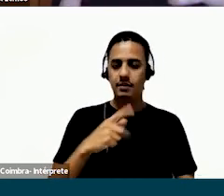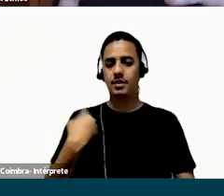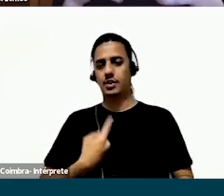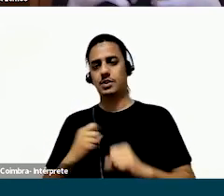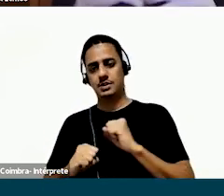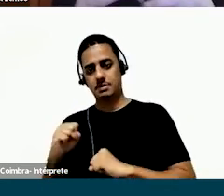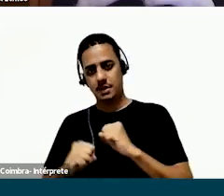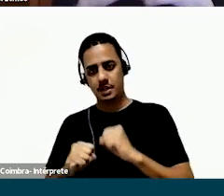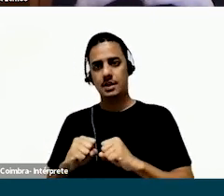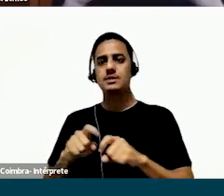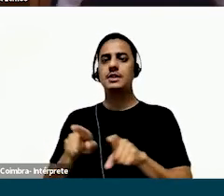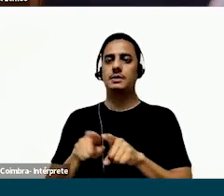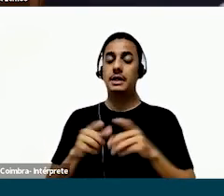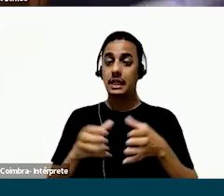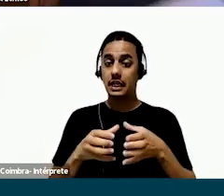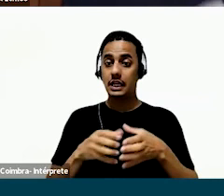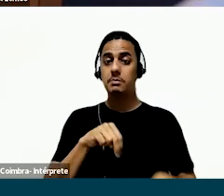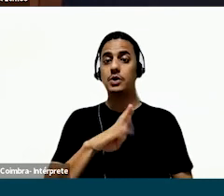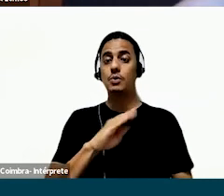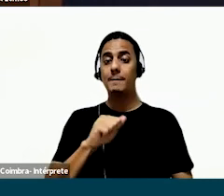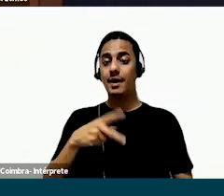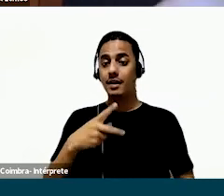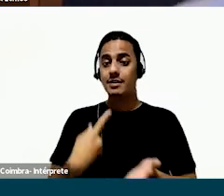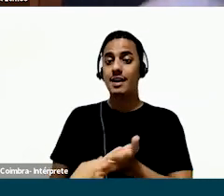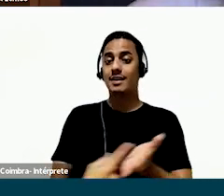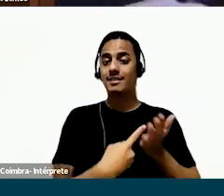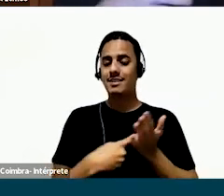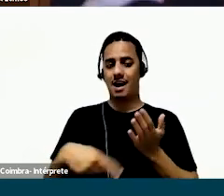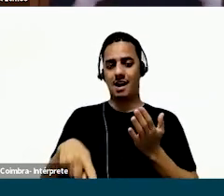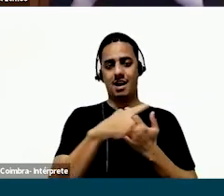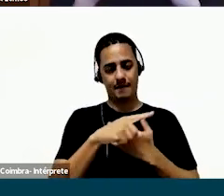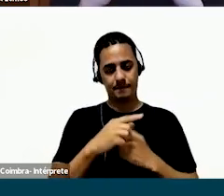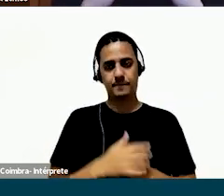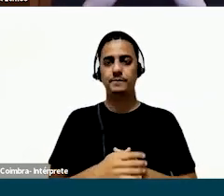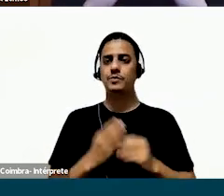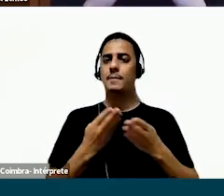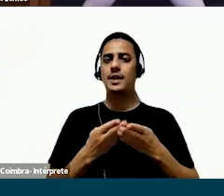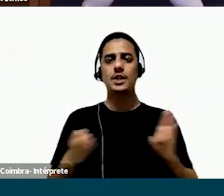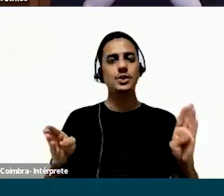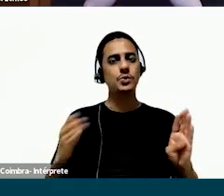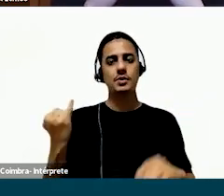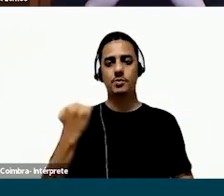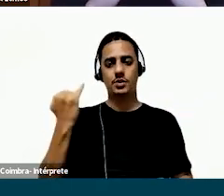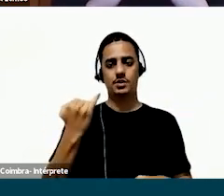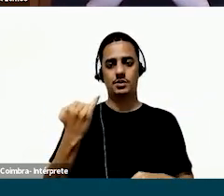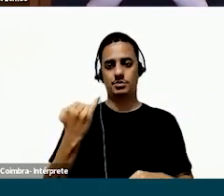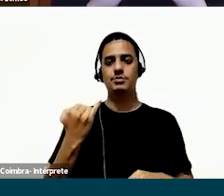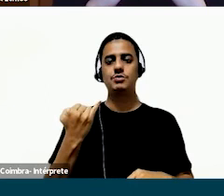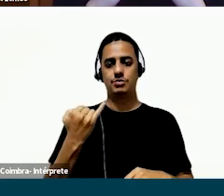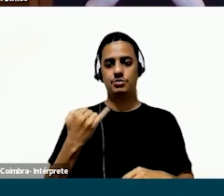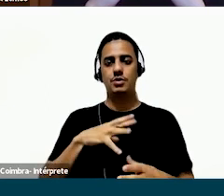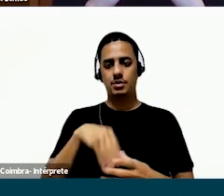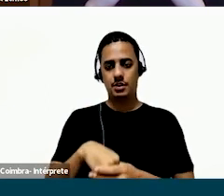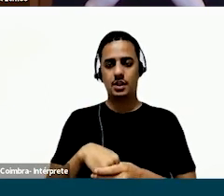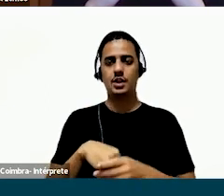a equipe de Nubank e Handmade, inclusive entre a própria equipe de Nubank, alinhar os pontos que ainda precisavam, e permitiu uma abertura que foi muito